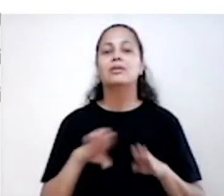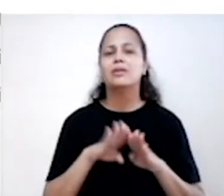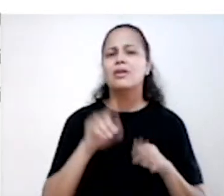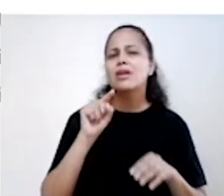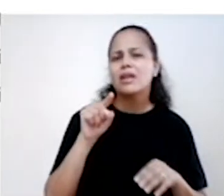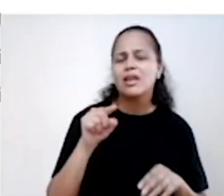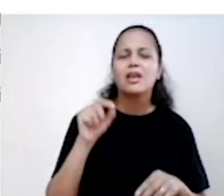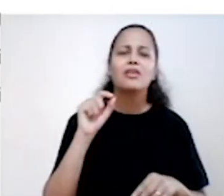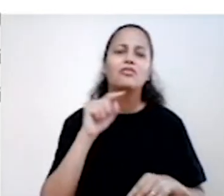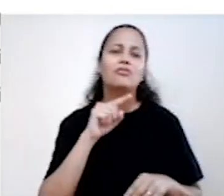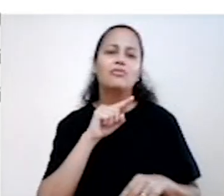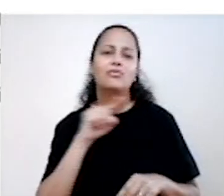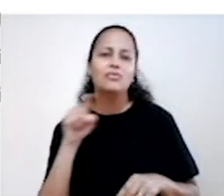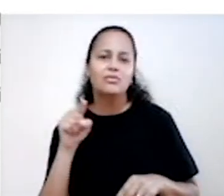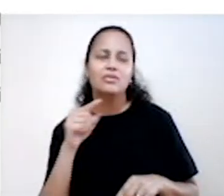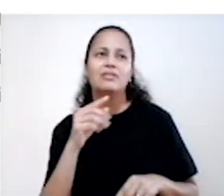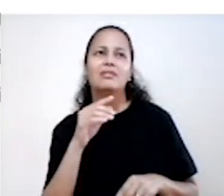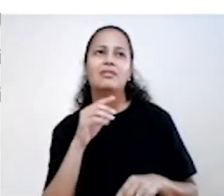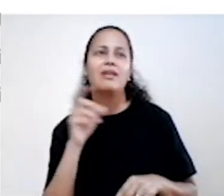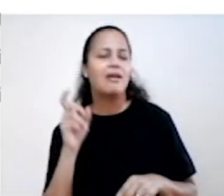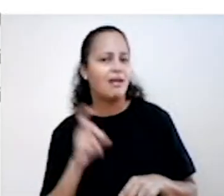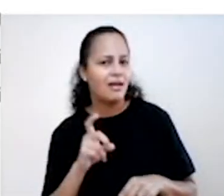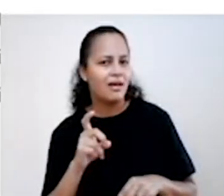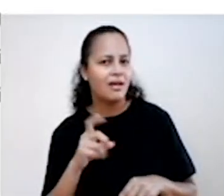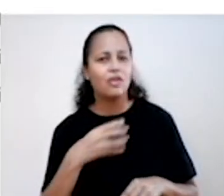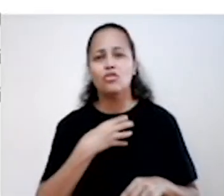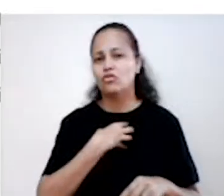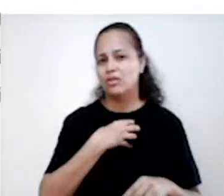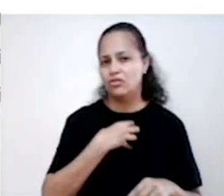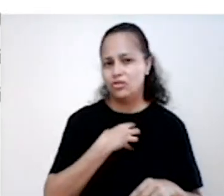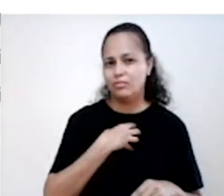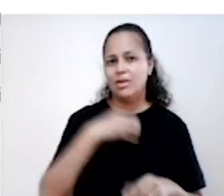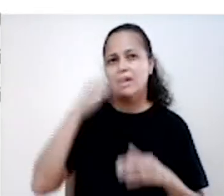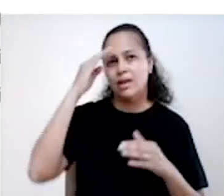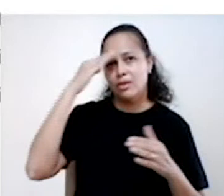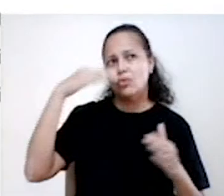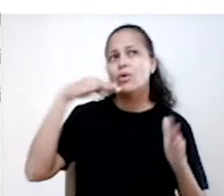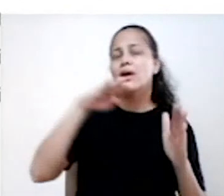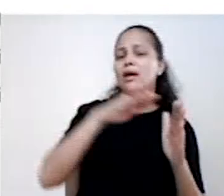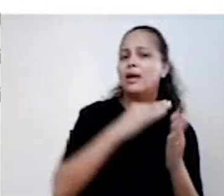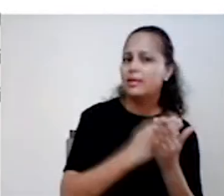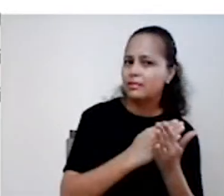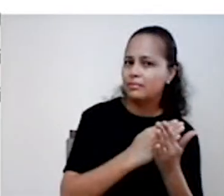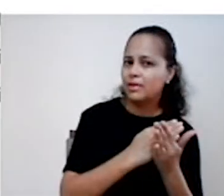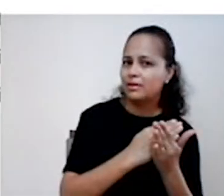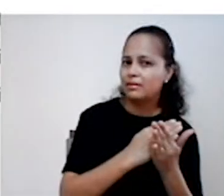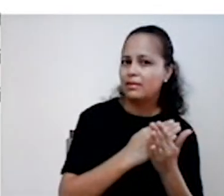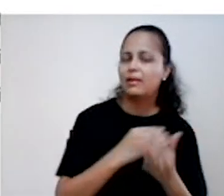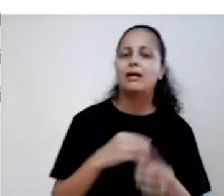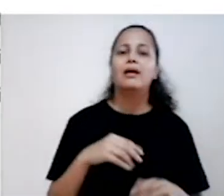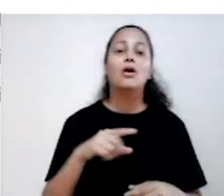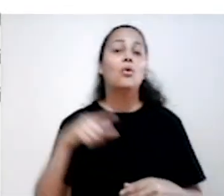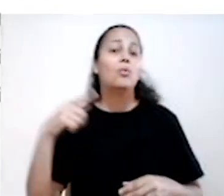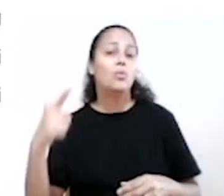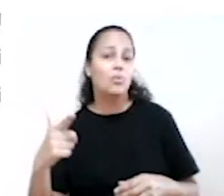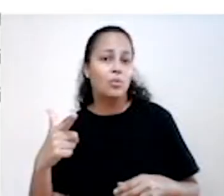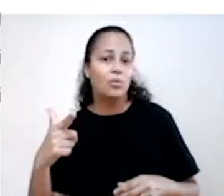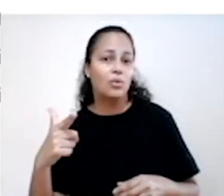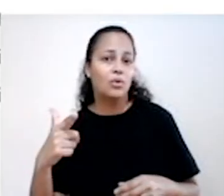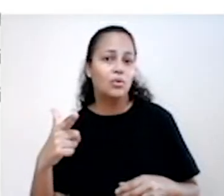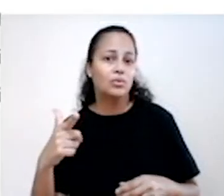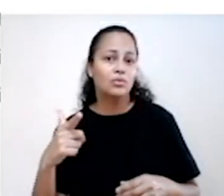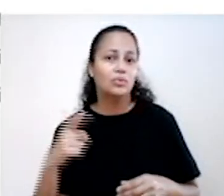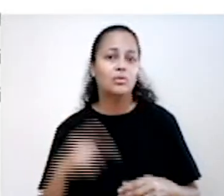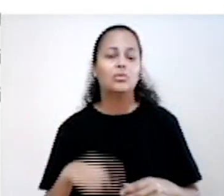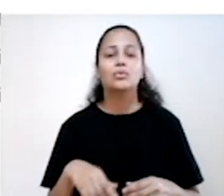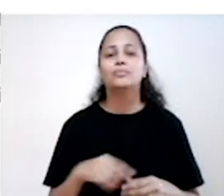quem você é, suas opiniões, seus pensamentos, seus sentimentos Respeitar a comunicação do outro A capacidade de resolução